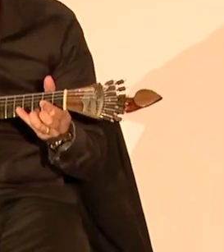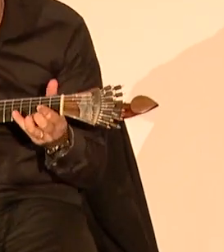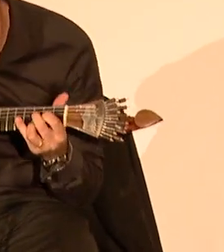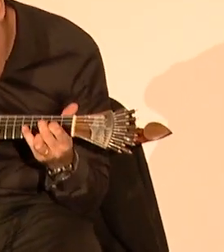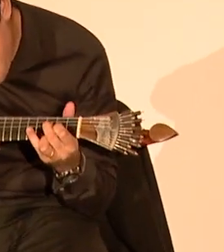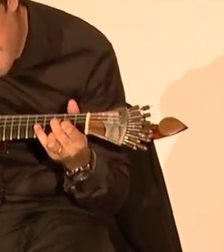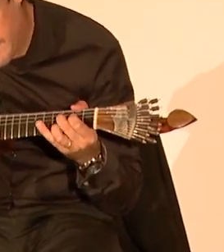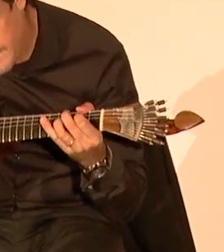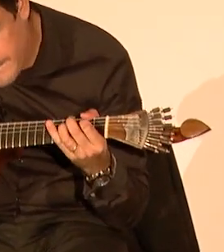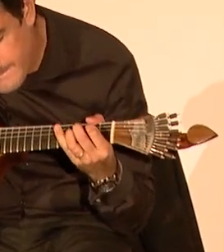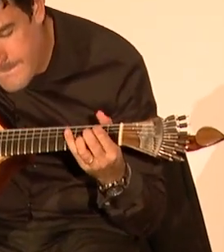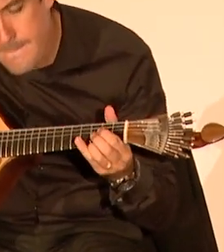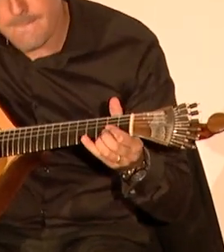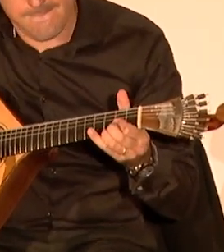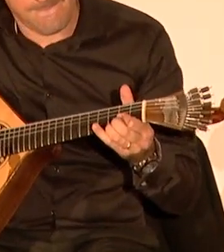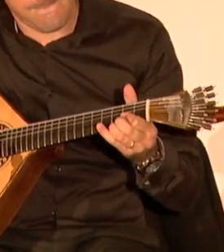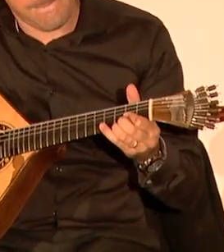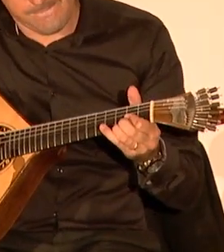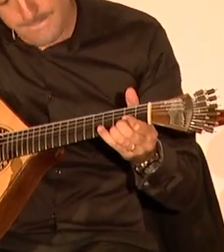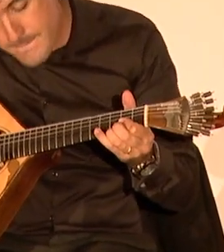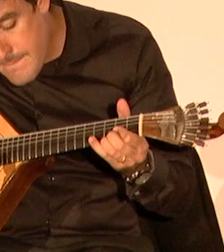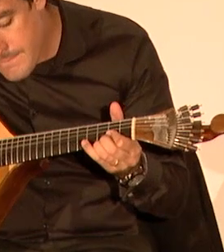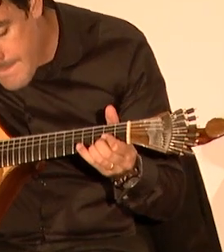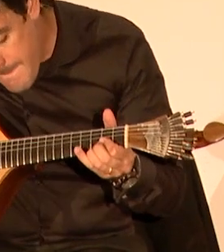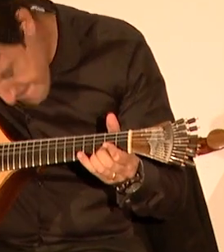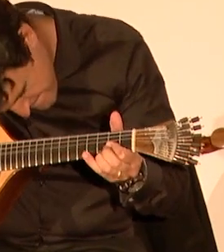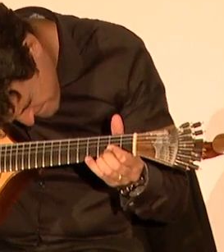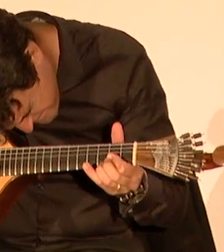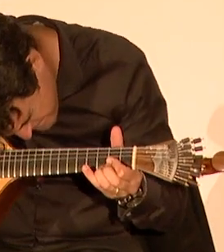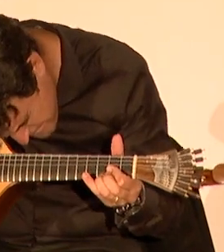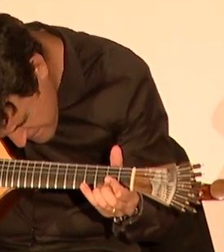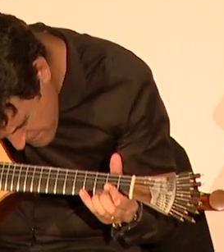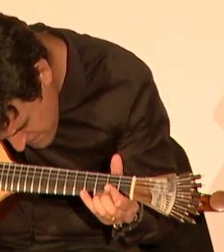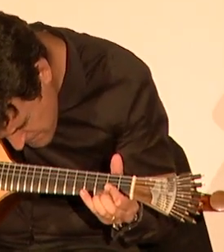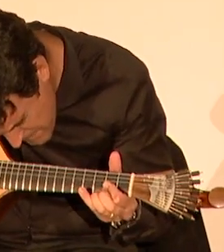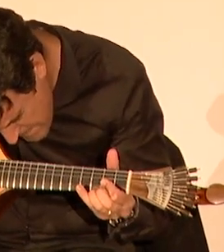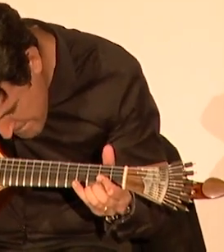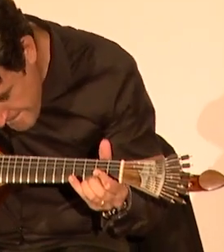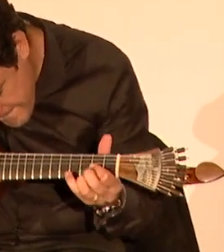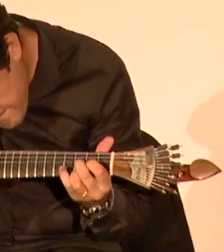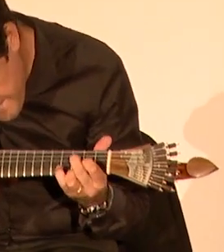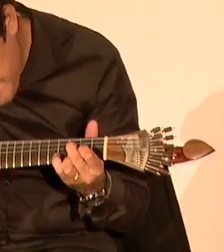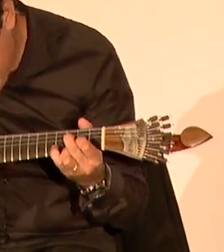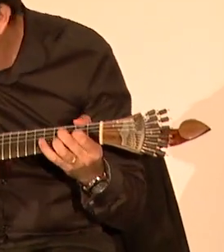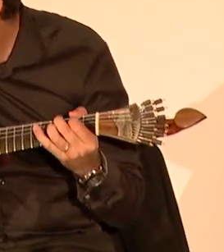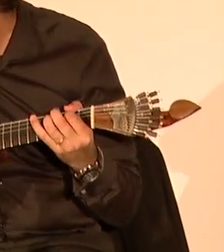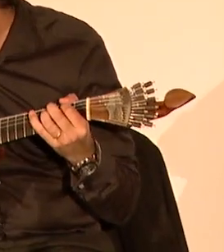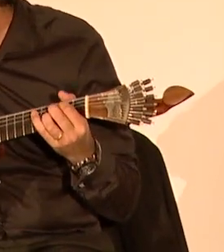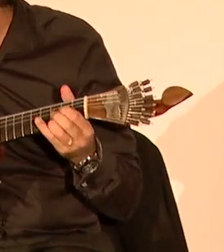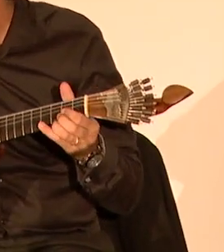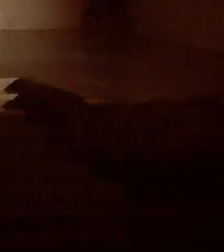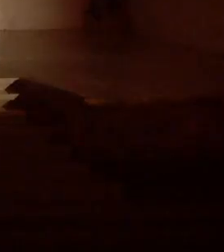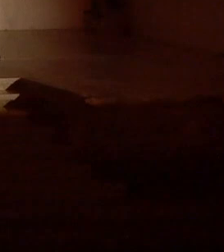dá nas canas de cantar de ar E a voz do lance em feira no